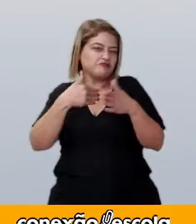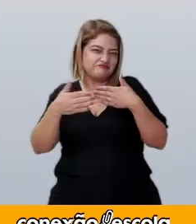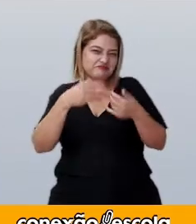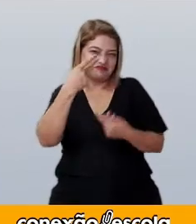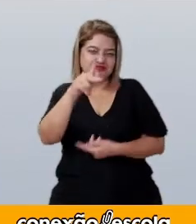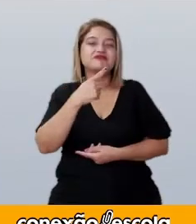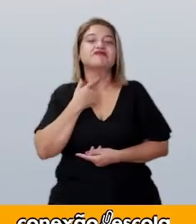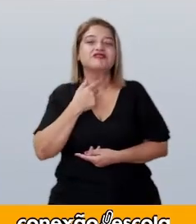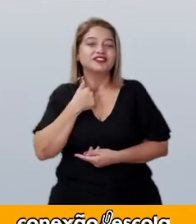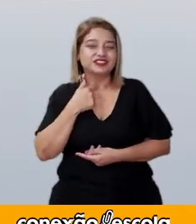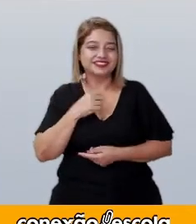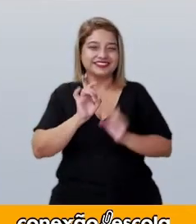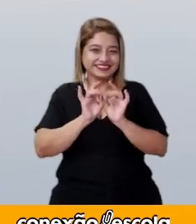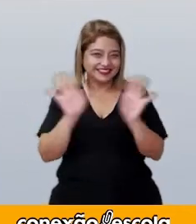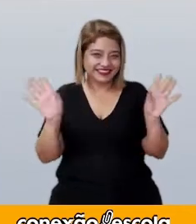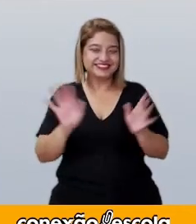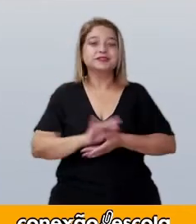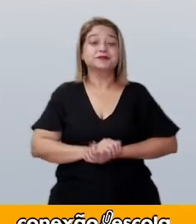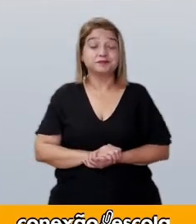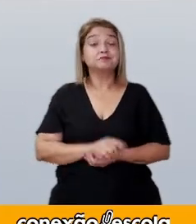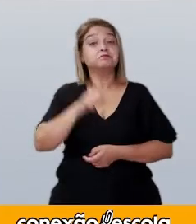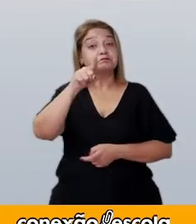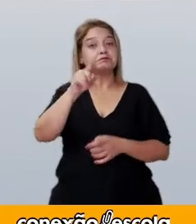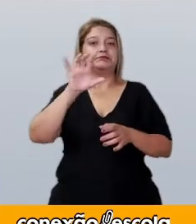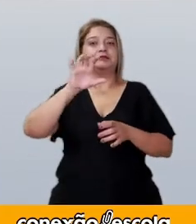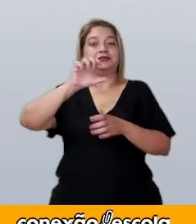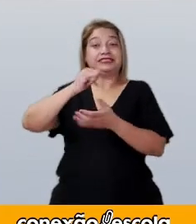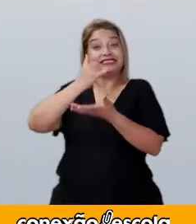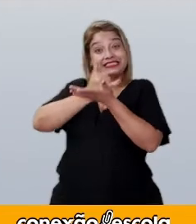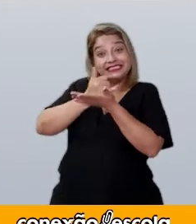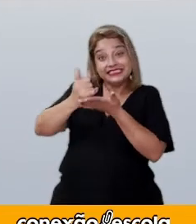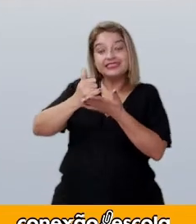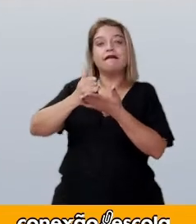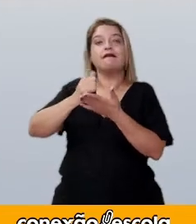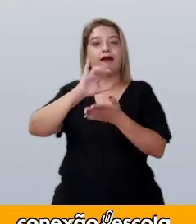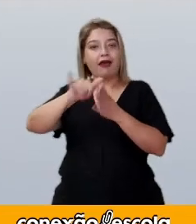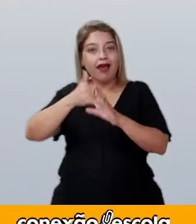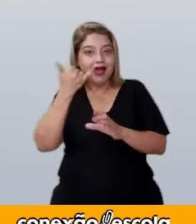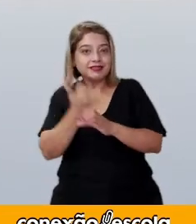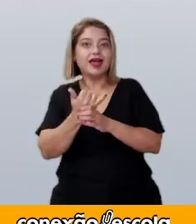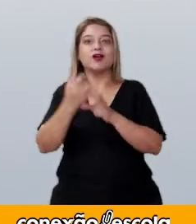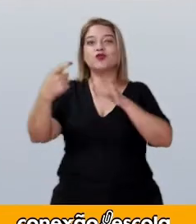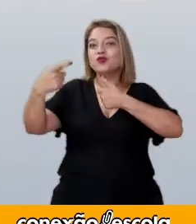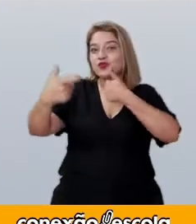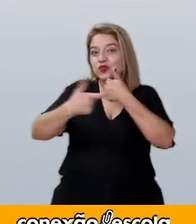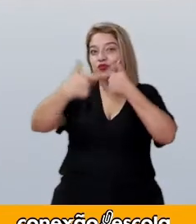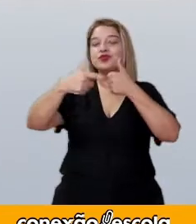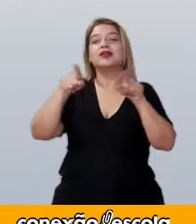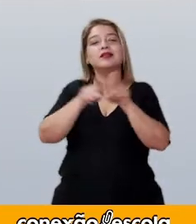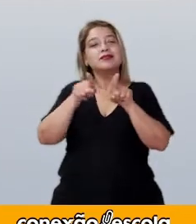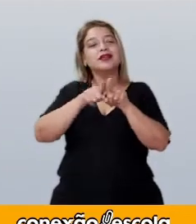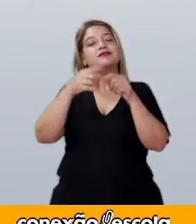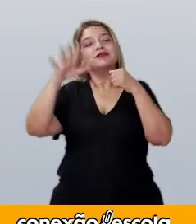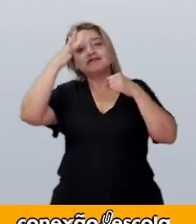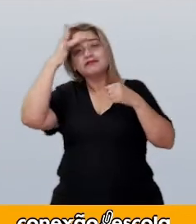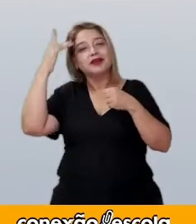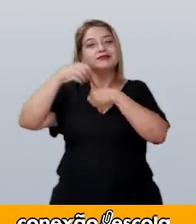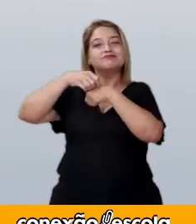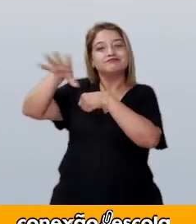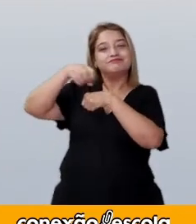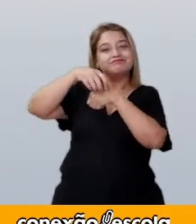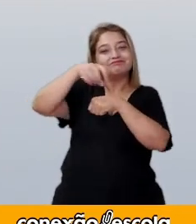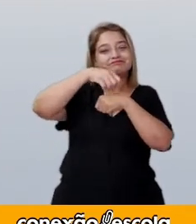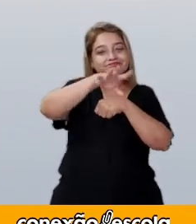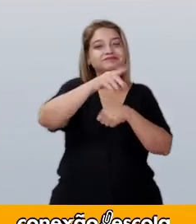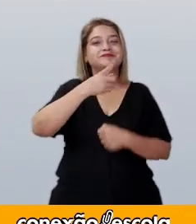Mas não se esqueça, se inscreva no nosso canal, curta e compartilhe, assim podemos entregar novas